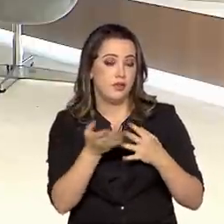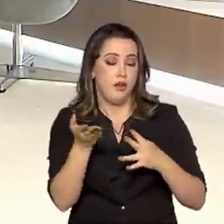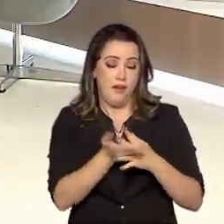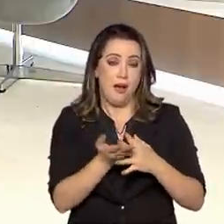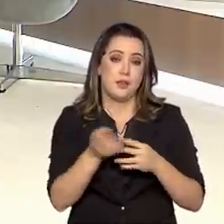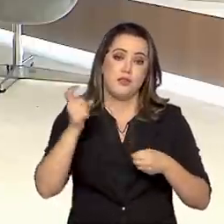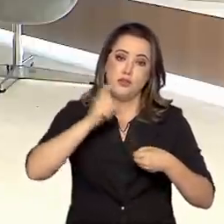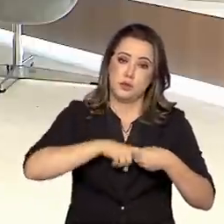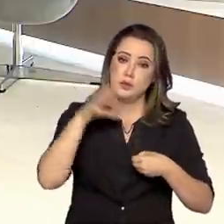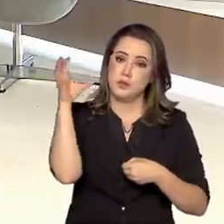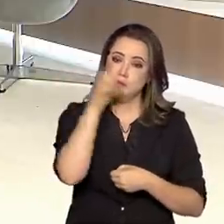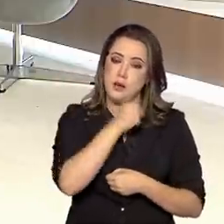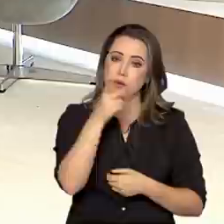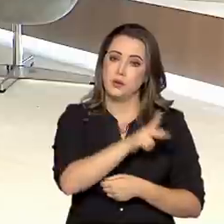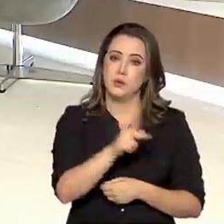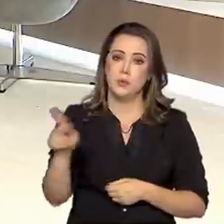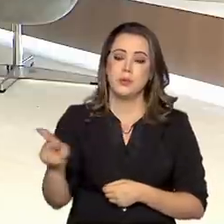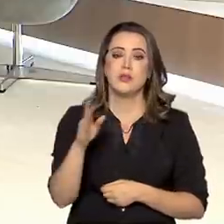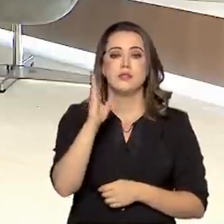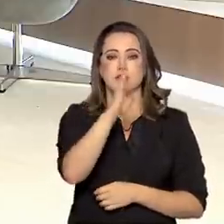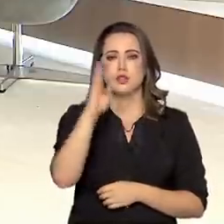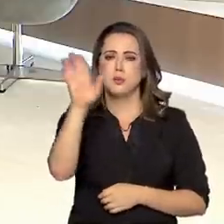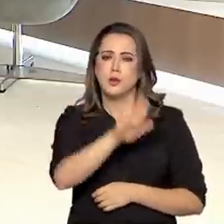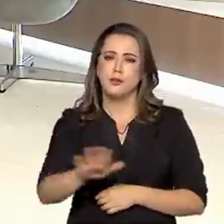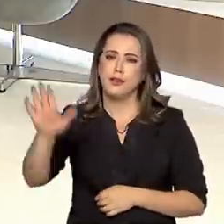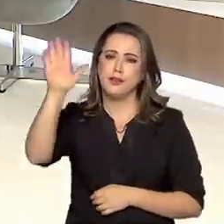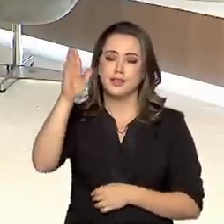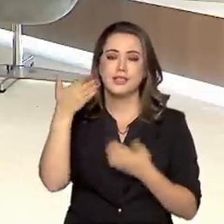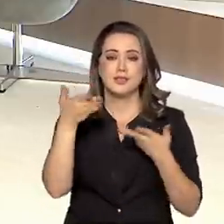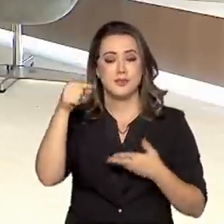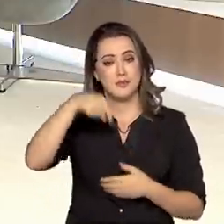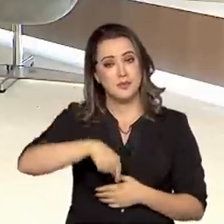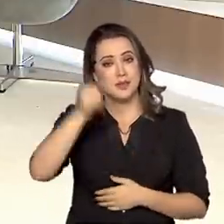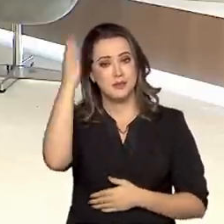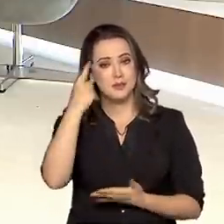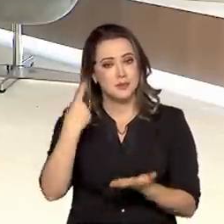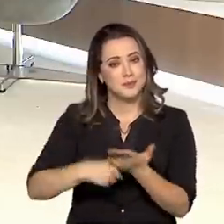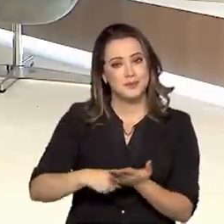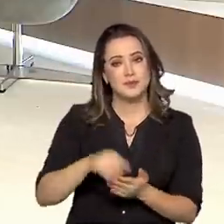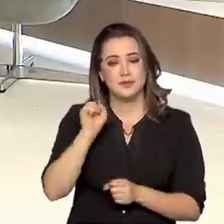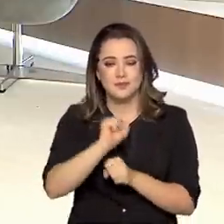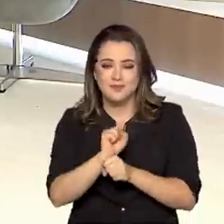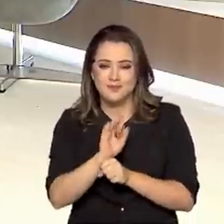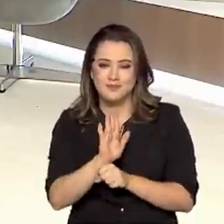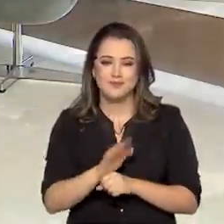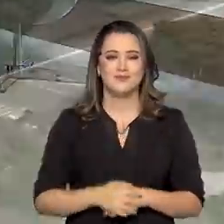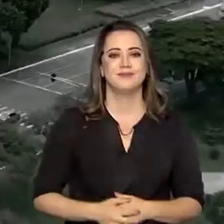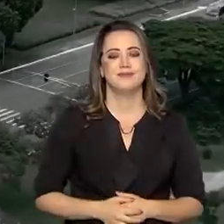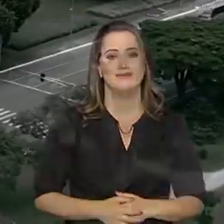instantes com o presidente da Biblioteca Nacional, Rafael Nogueira, aqui no Brasil em Pau. Não saia daí.